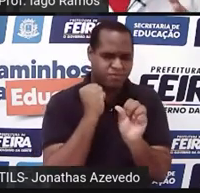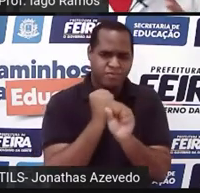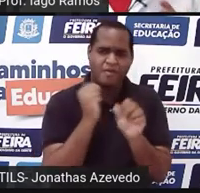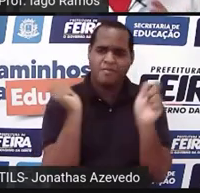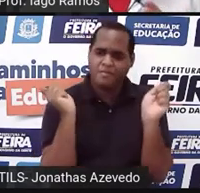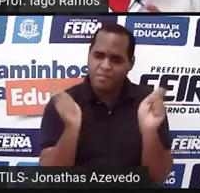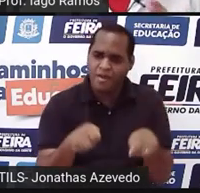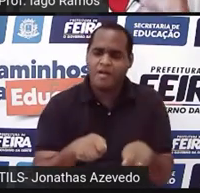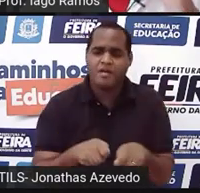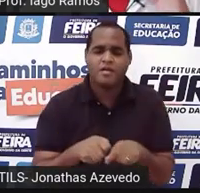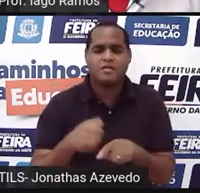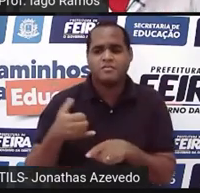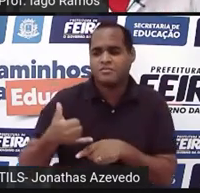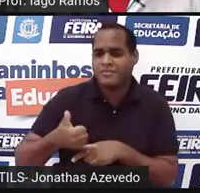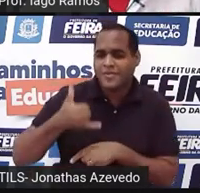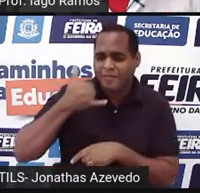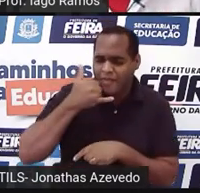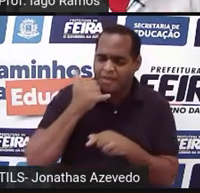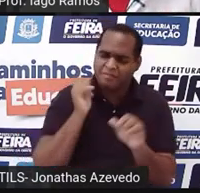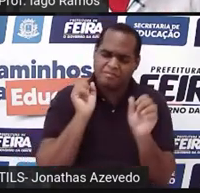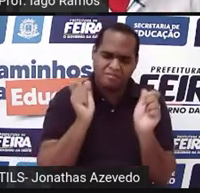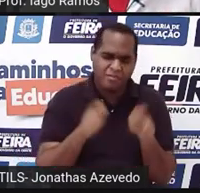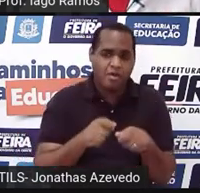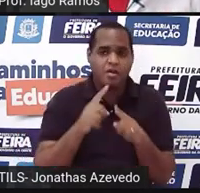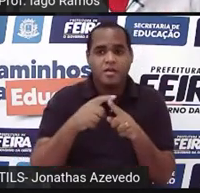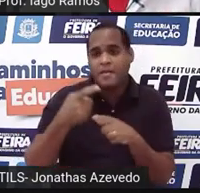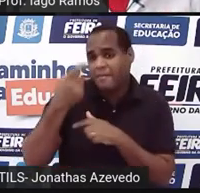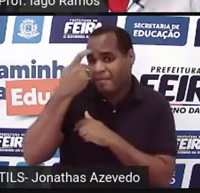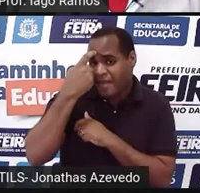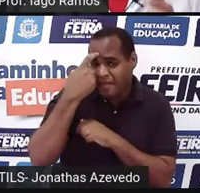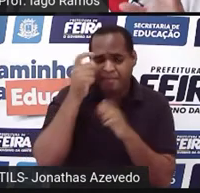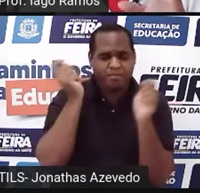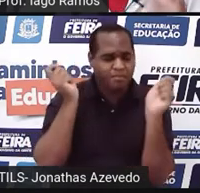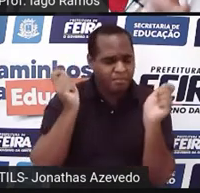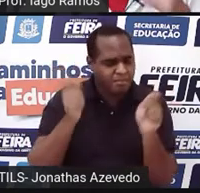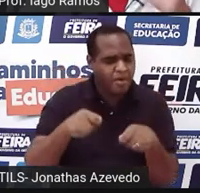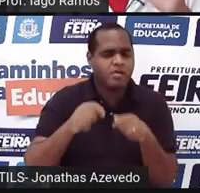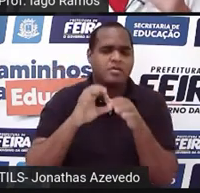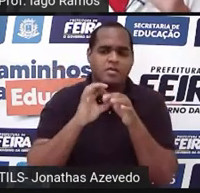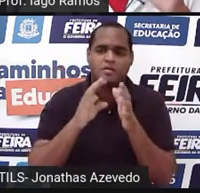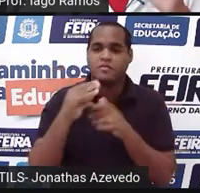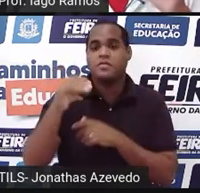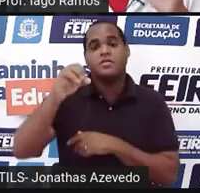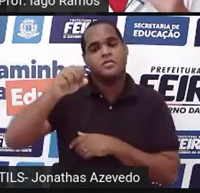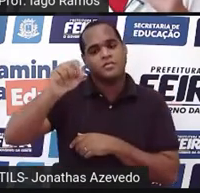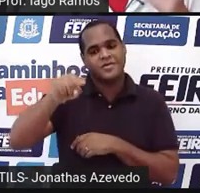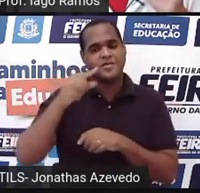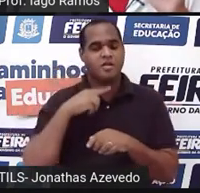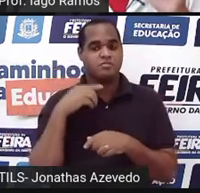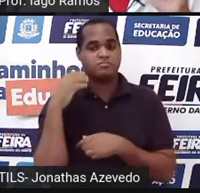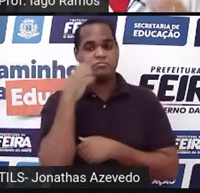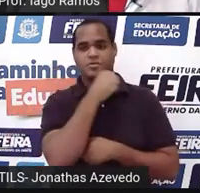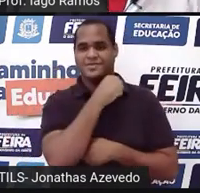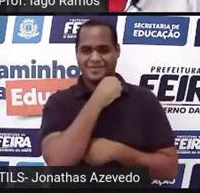também, pode tentar fazer mentalmente, tá bom? E aí, vou te dar 30 segundos, é ligeiro.